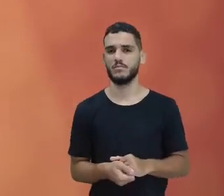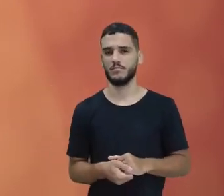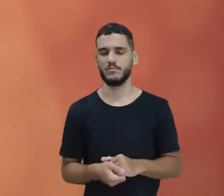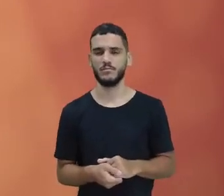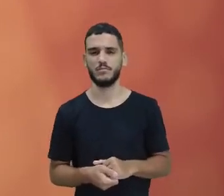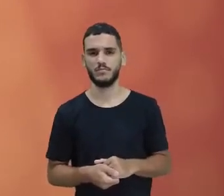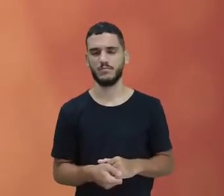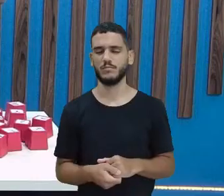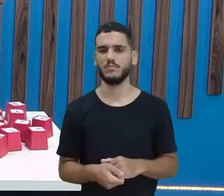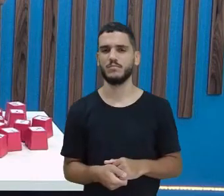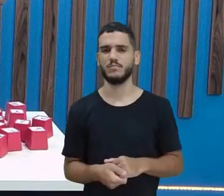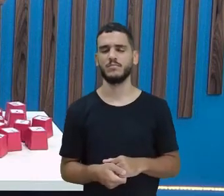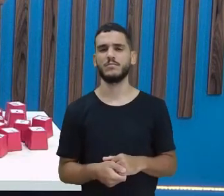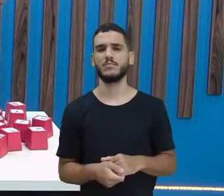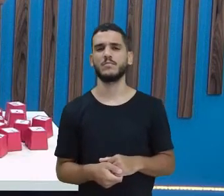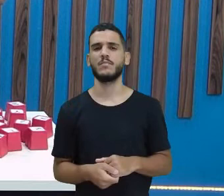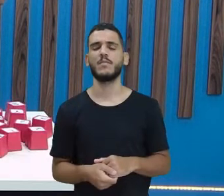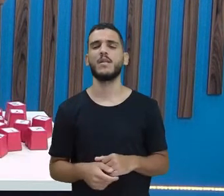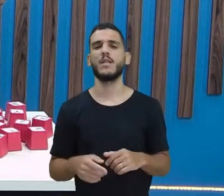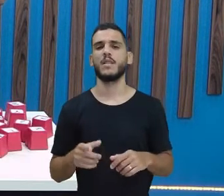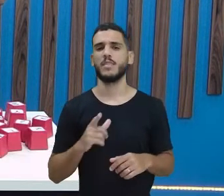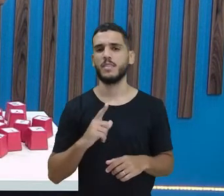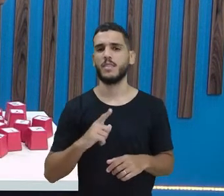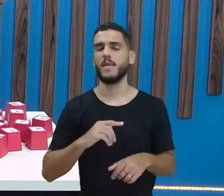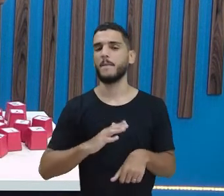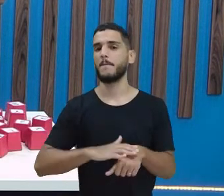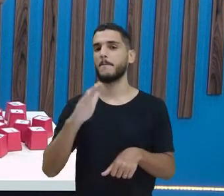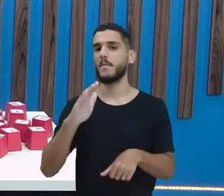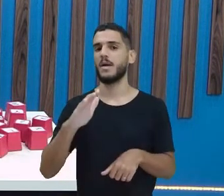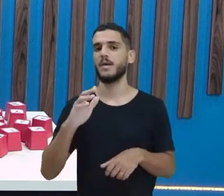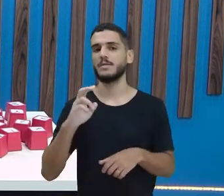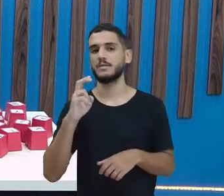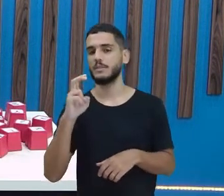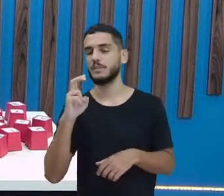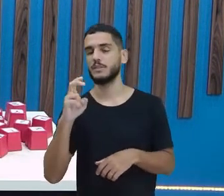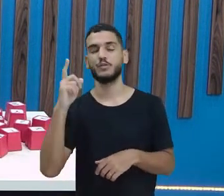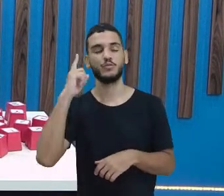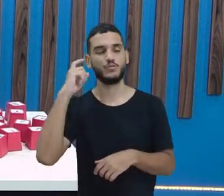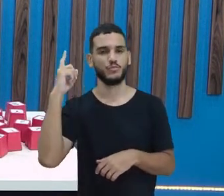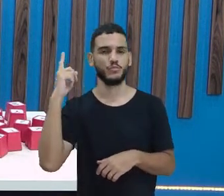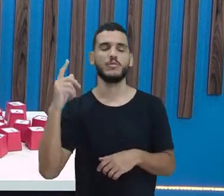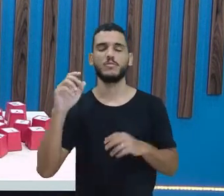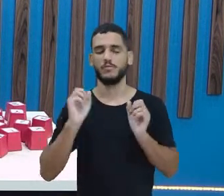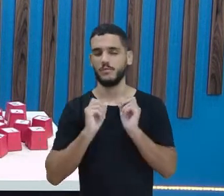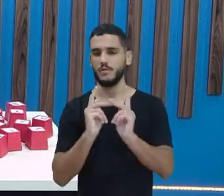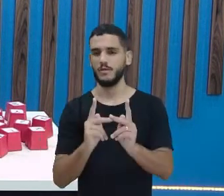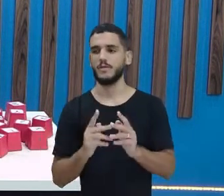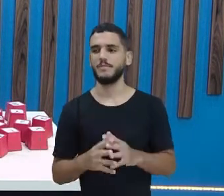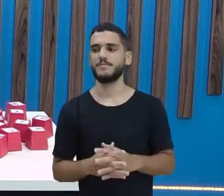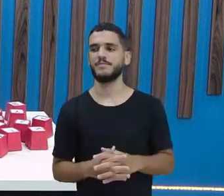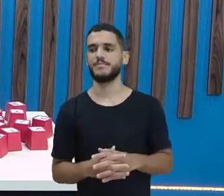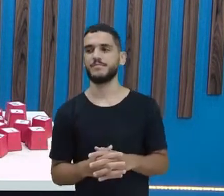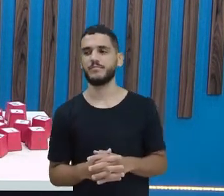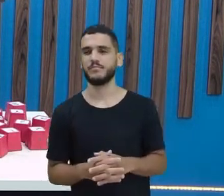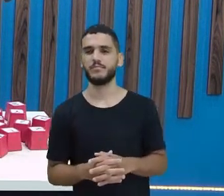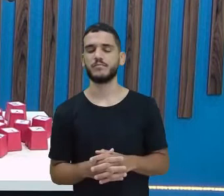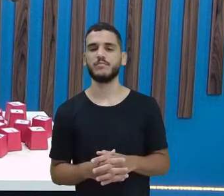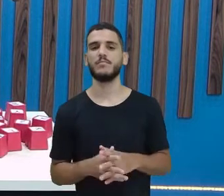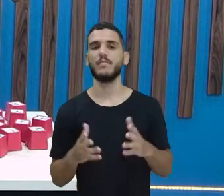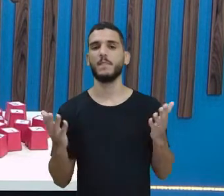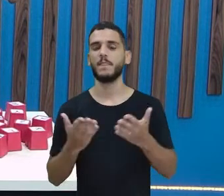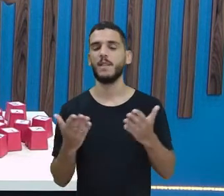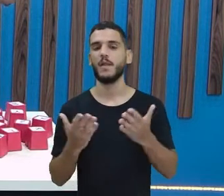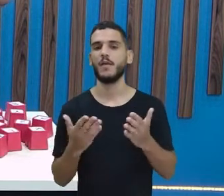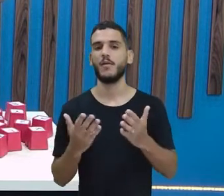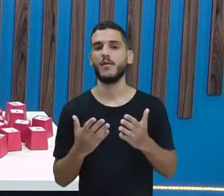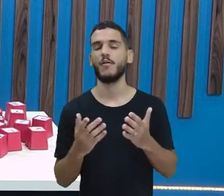mais do que cinco sons, tá? Então, essas são as vogais. Agora, a gente vai verificar